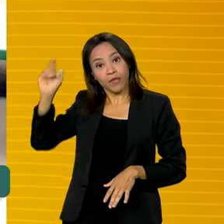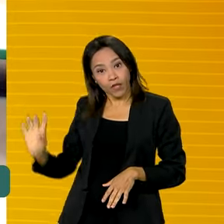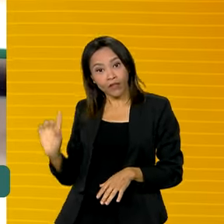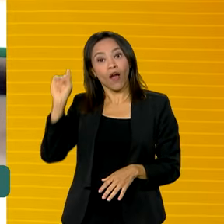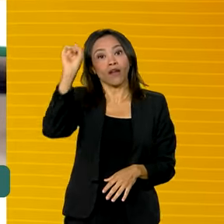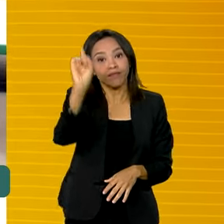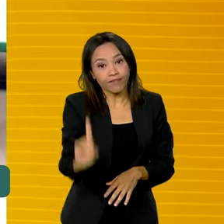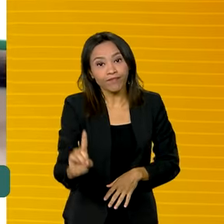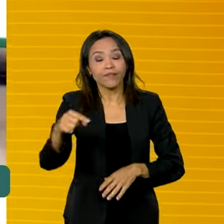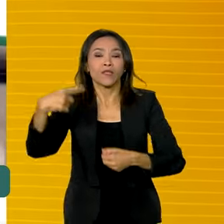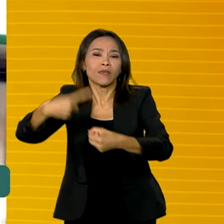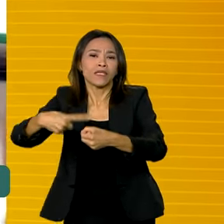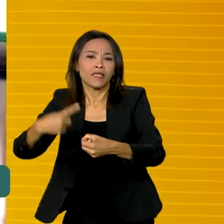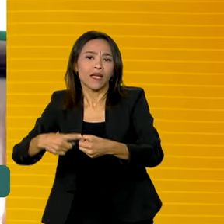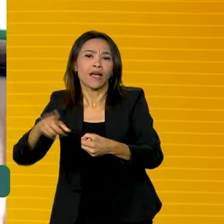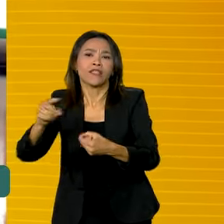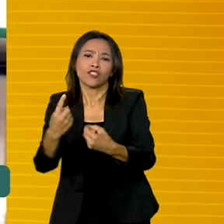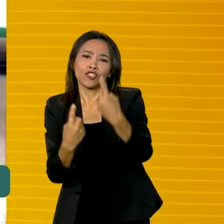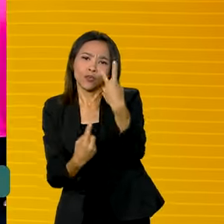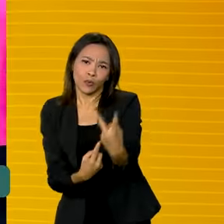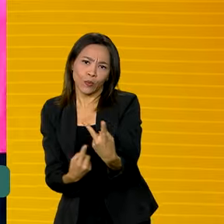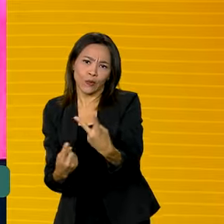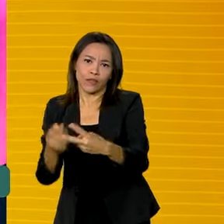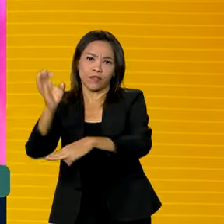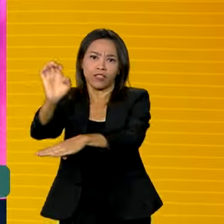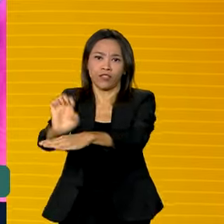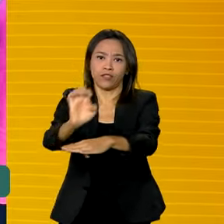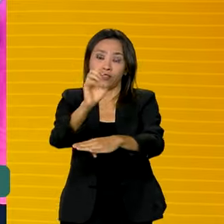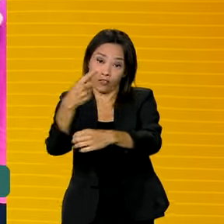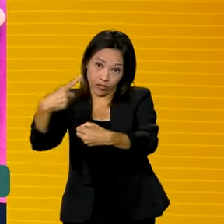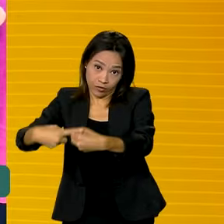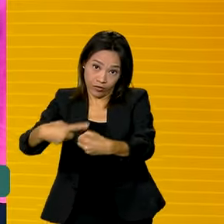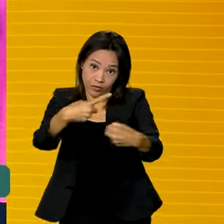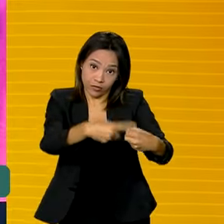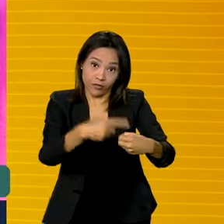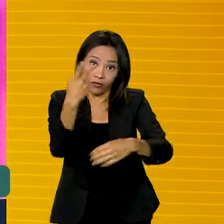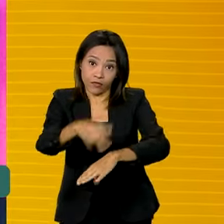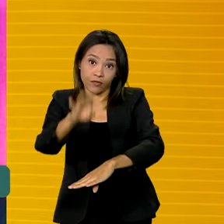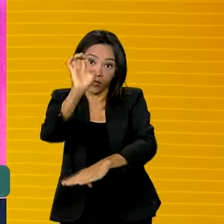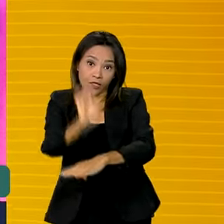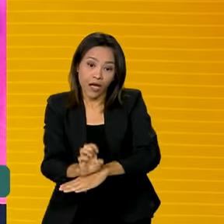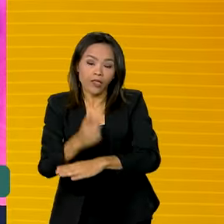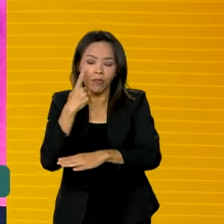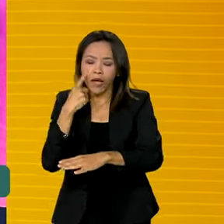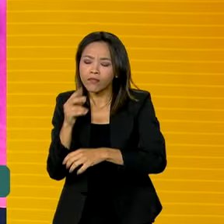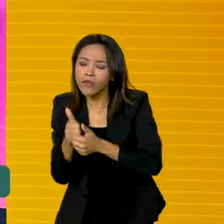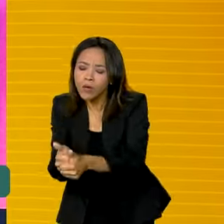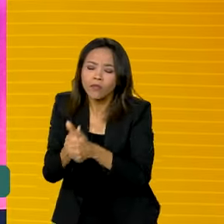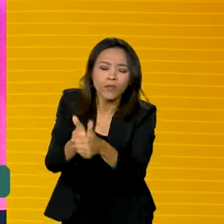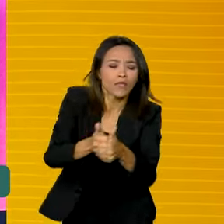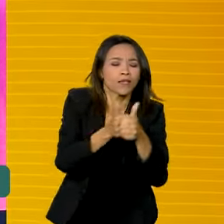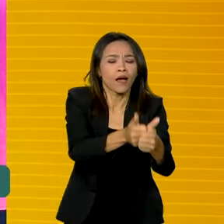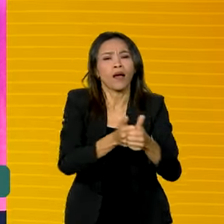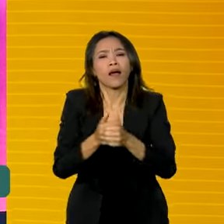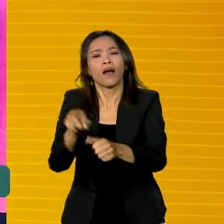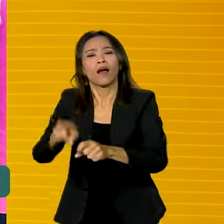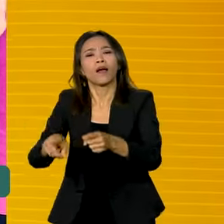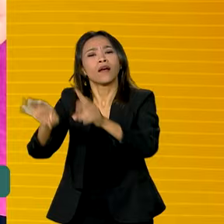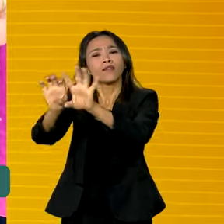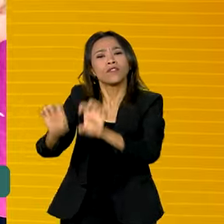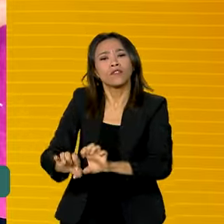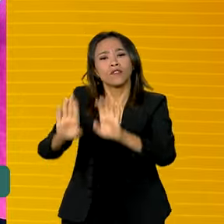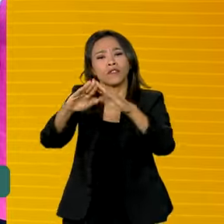gaúchas de São Jerônimo e charqueadas para avistoriar o andamento das ações de recuperação em escolas da rede